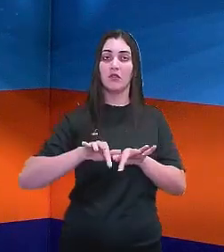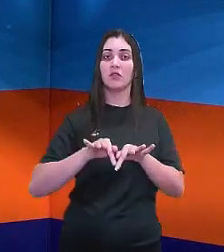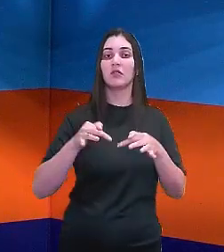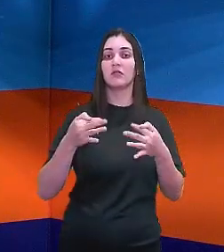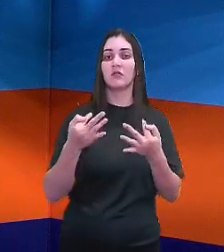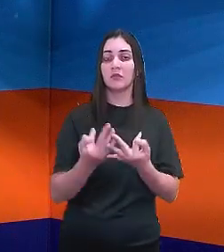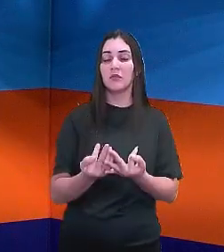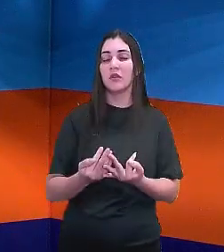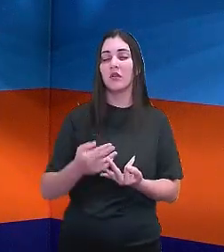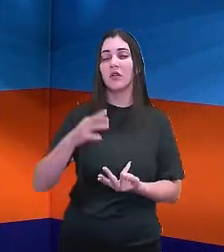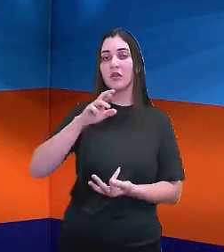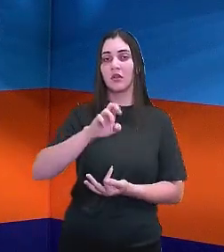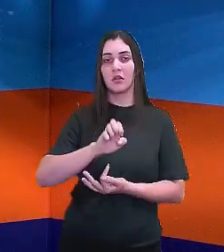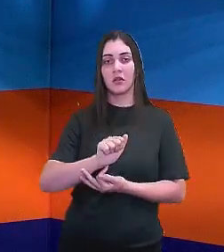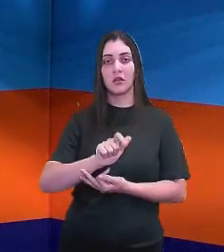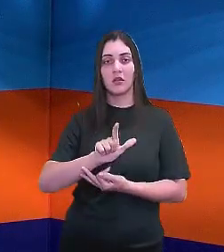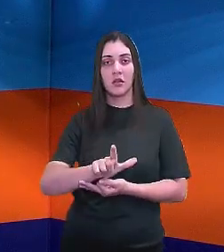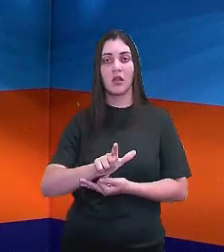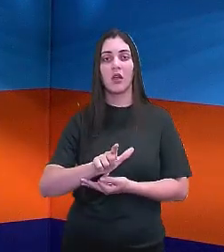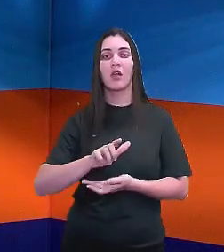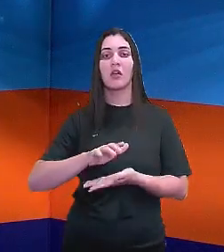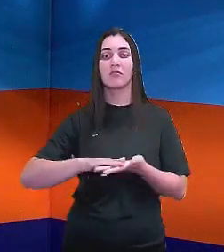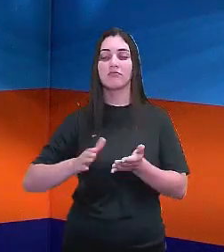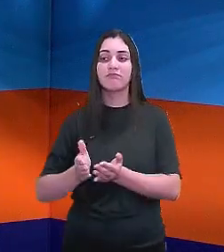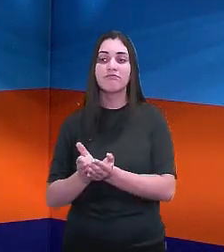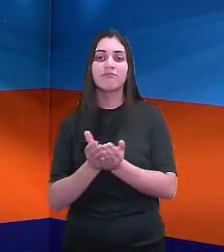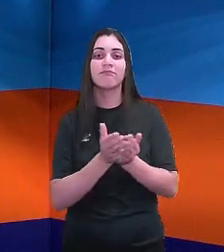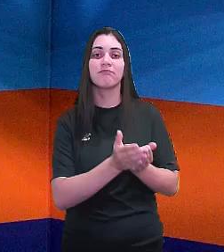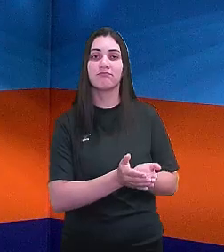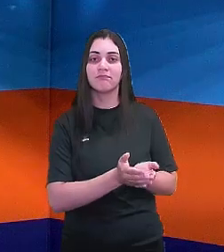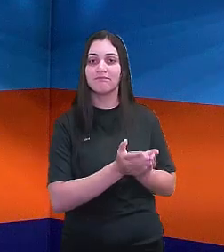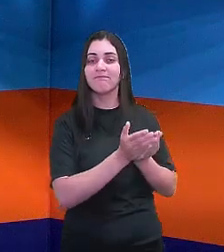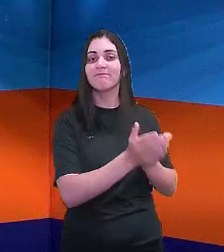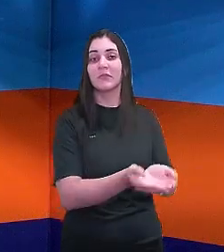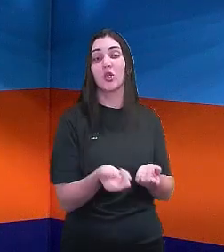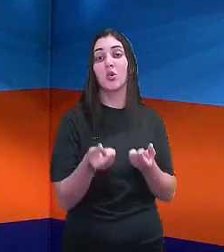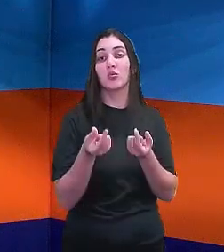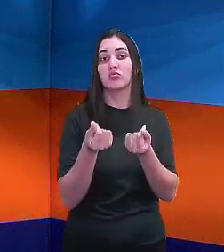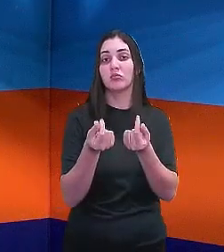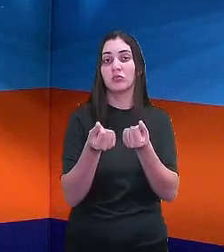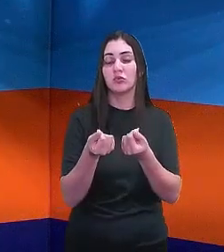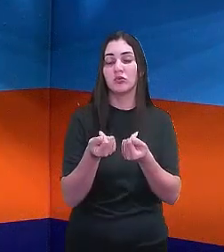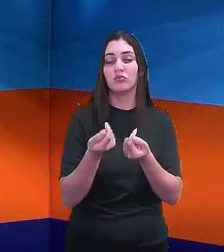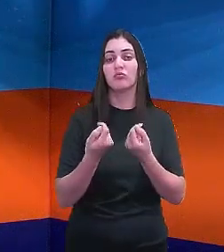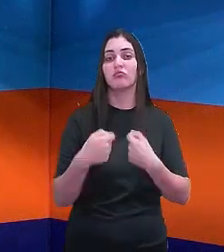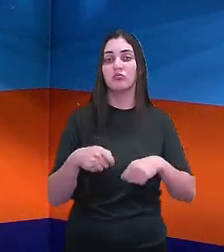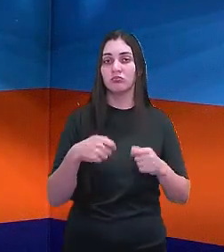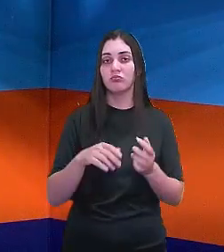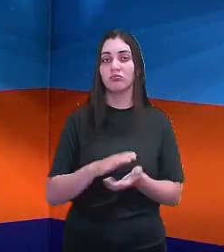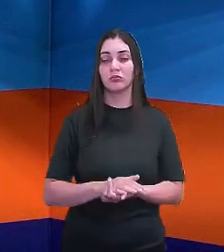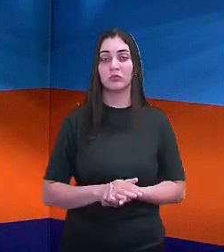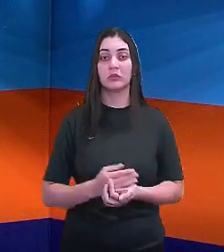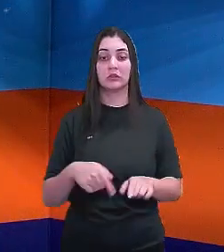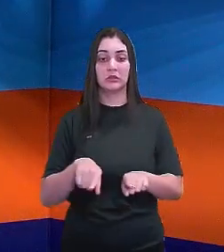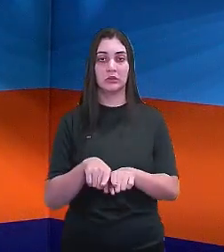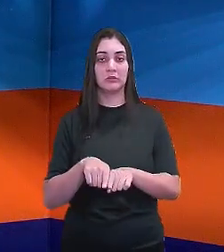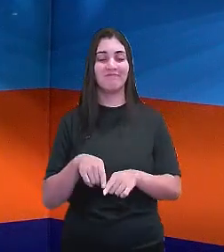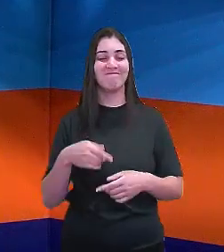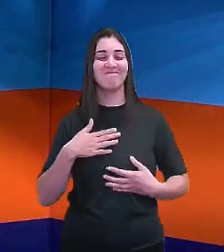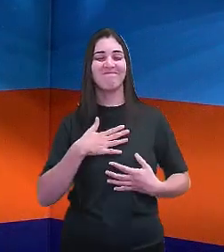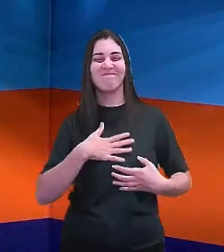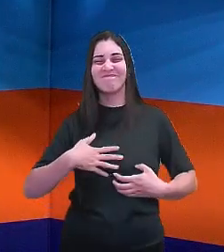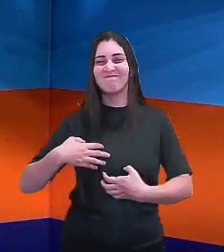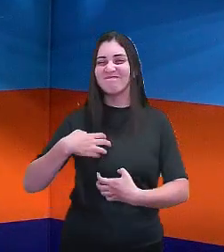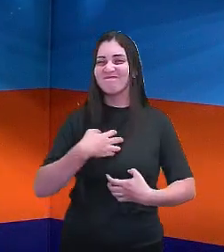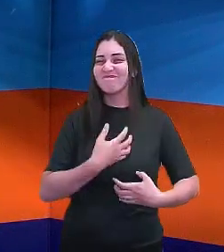e levando grande parte das reservas econômicas da colônia, a insatisfação